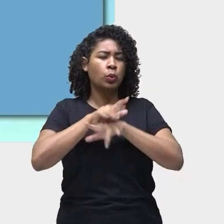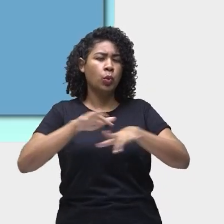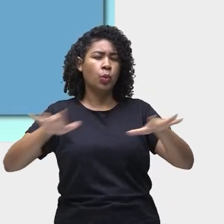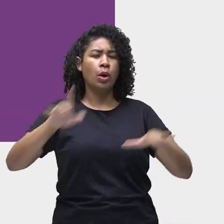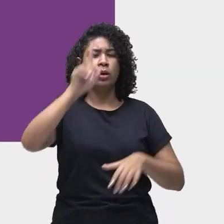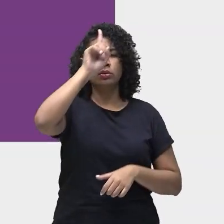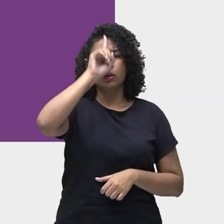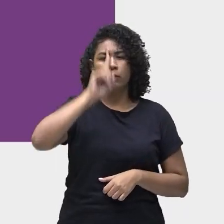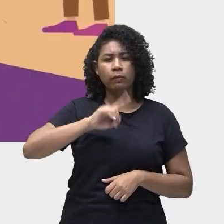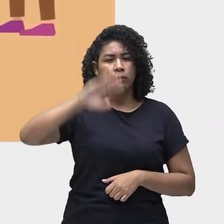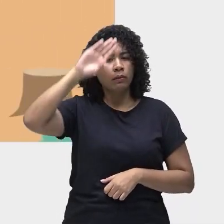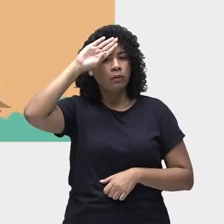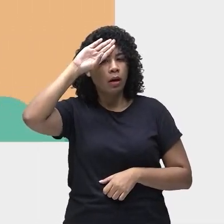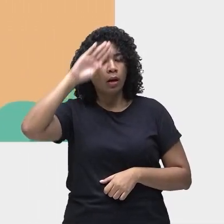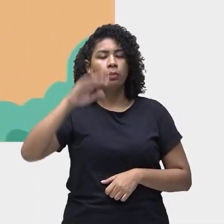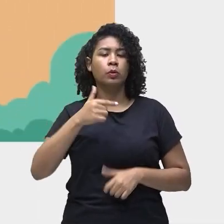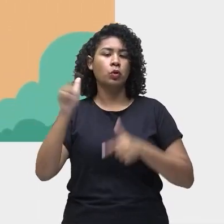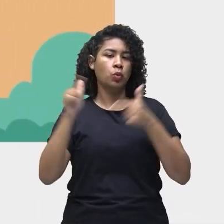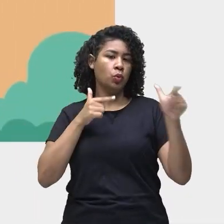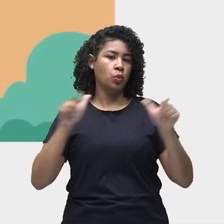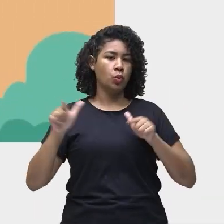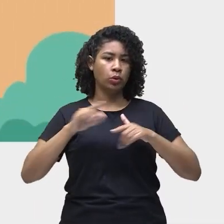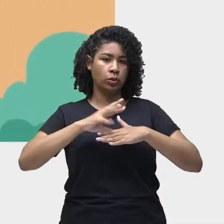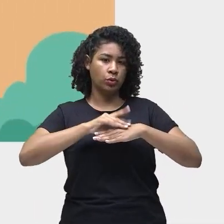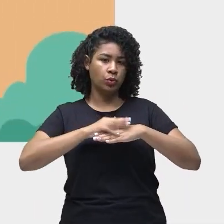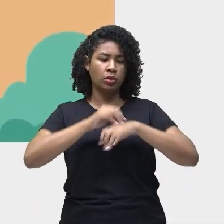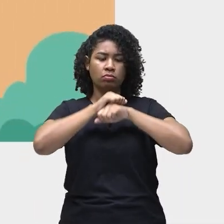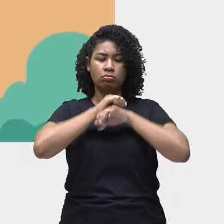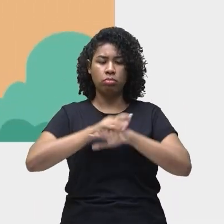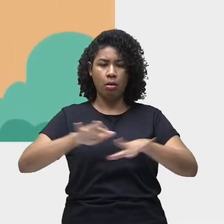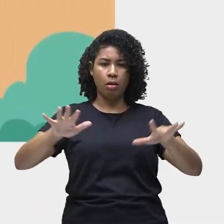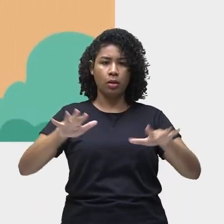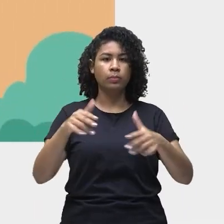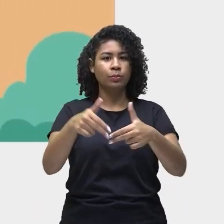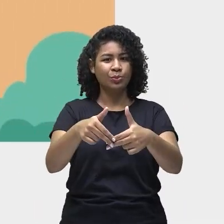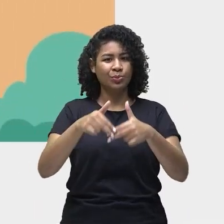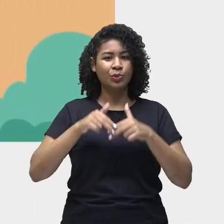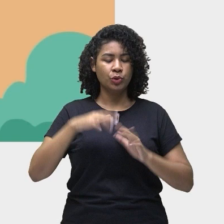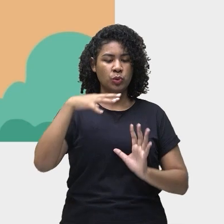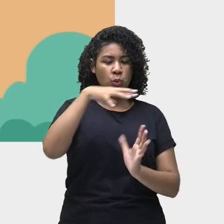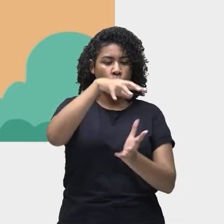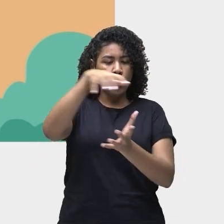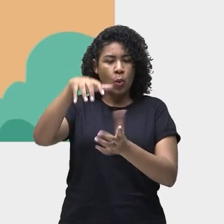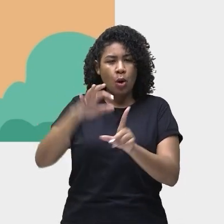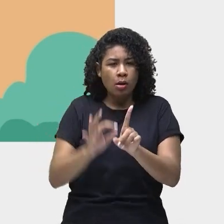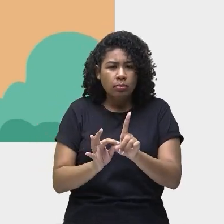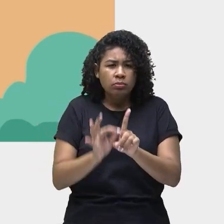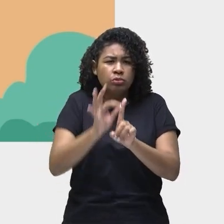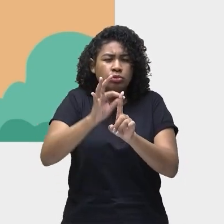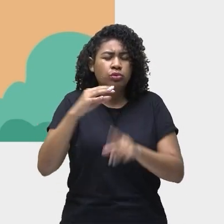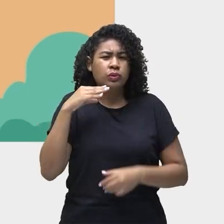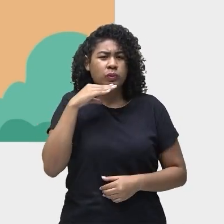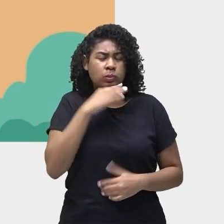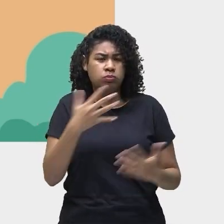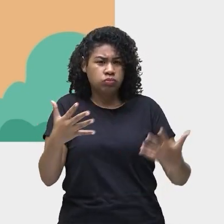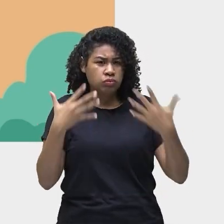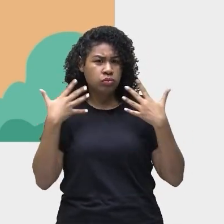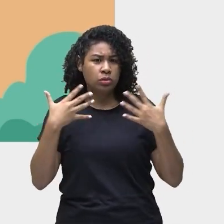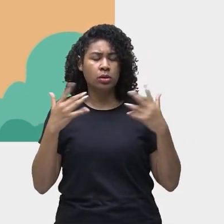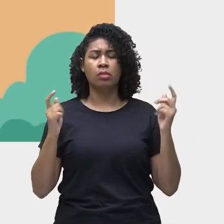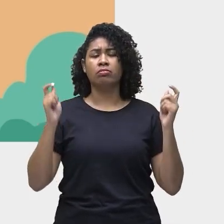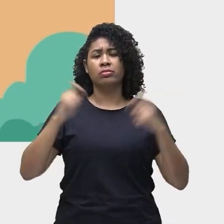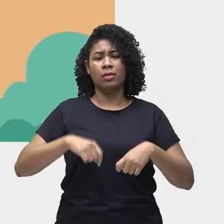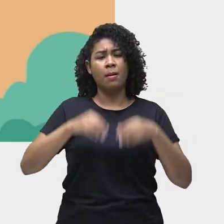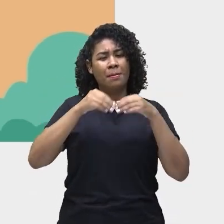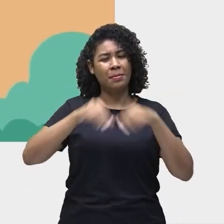febre amarela portanto o aquecimento global tem consequências extremamente negativas para a vida de todas as espécies do planeta